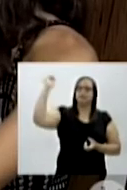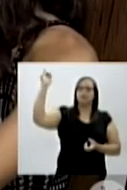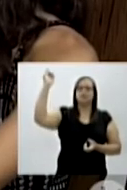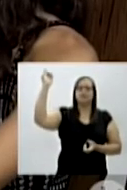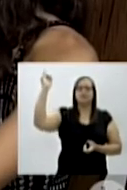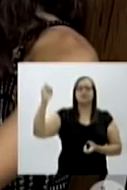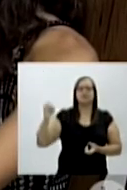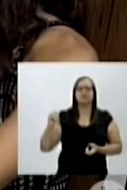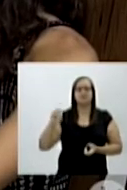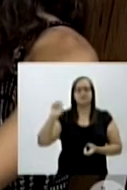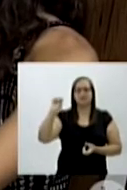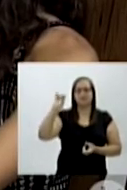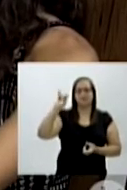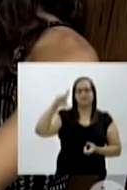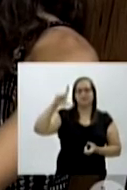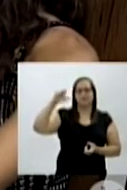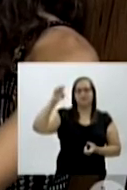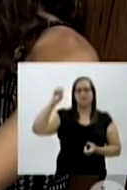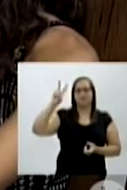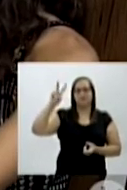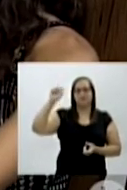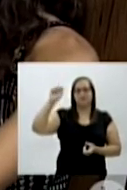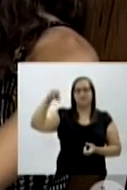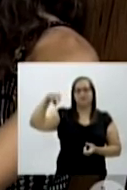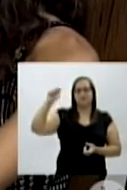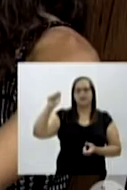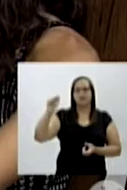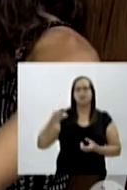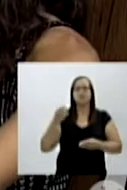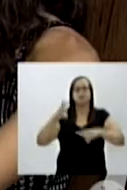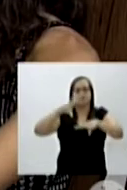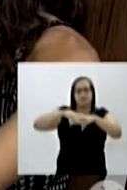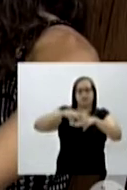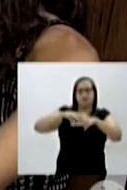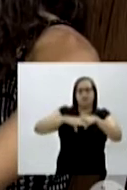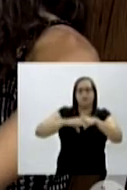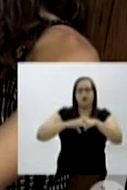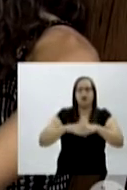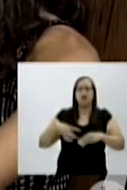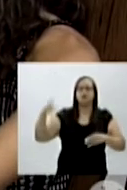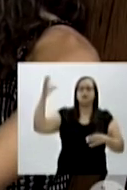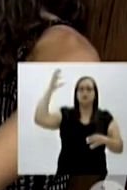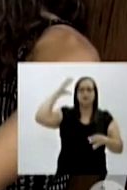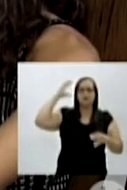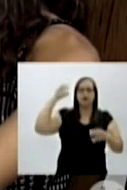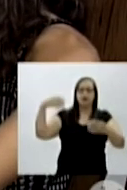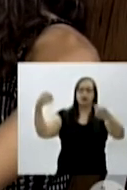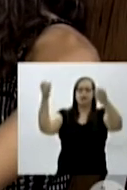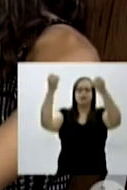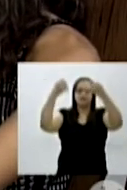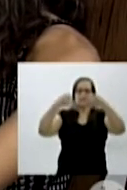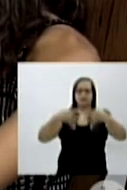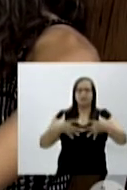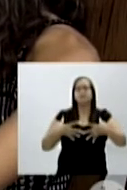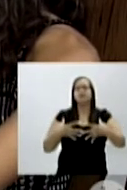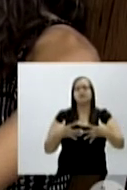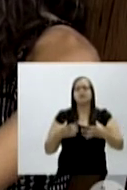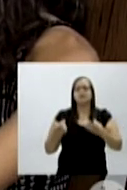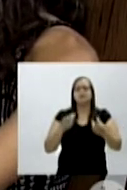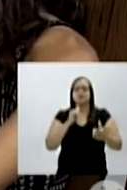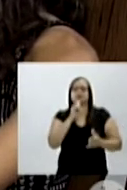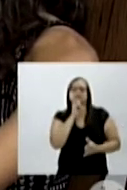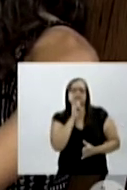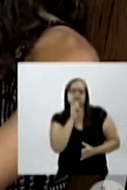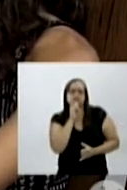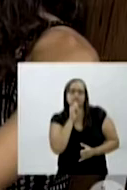muito, né? Tipo, não só nessa questão de matemática, mas conselho, acho. Toda a experiência que ela teve, tudo que ela